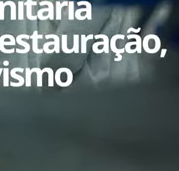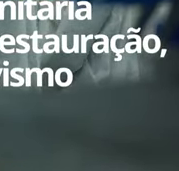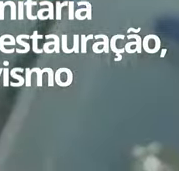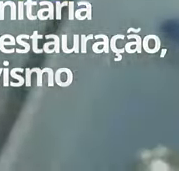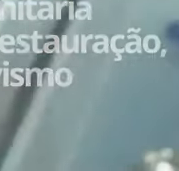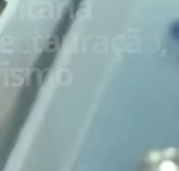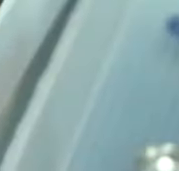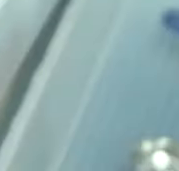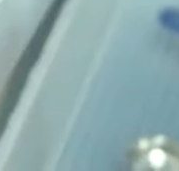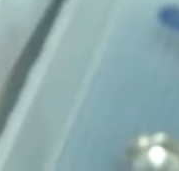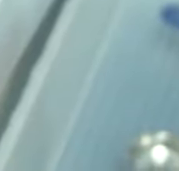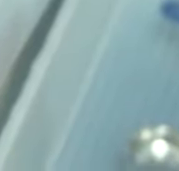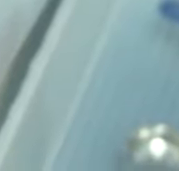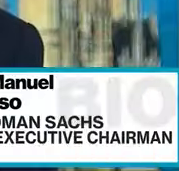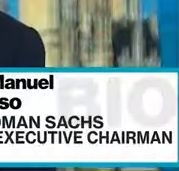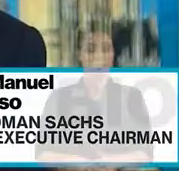sanitária.